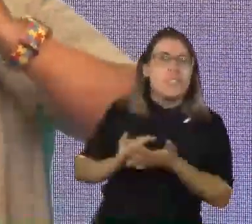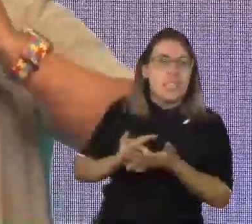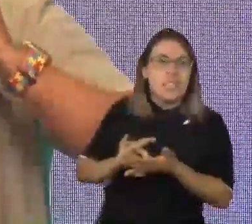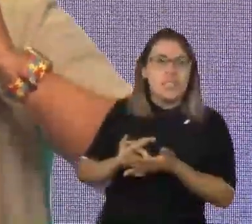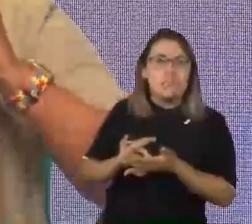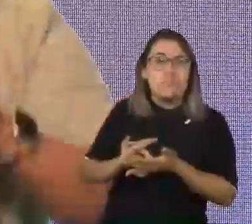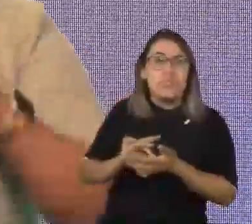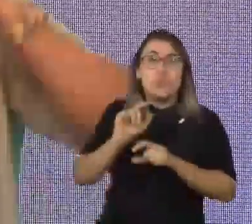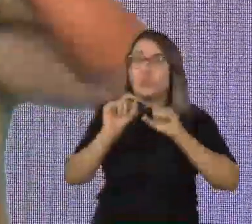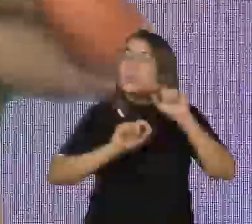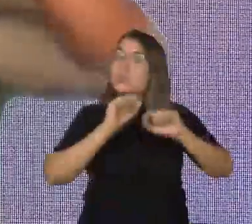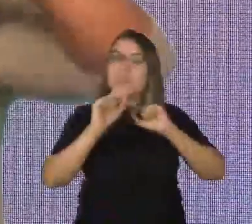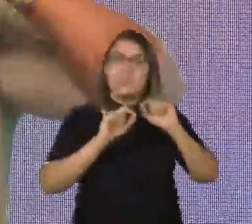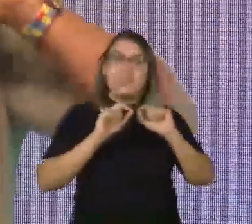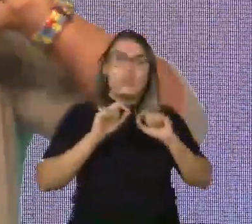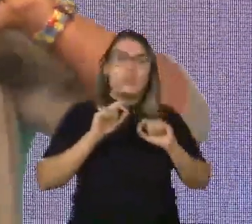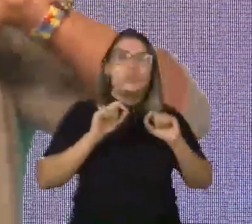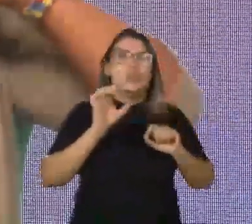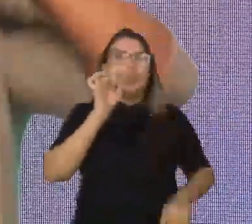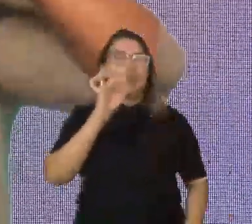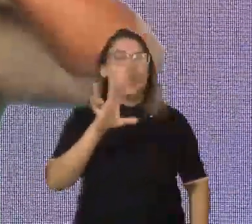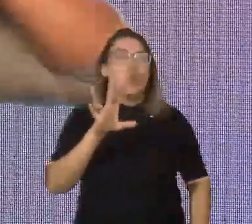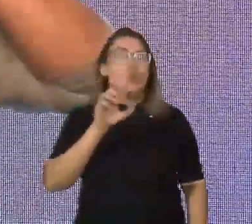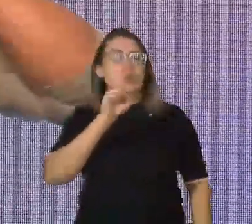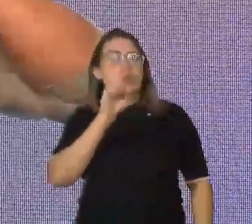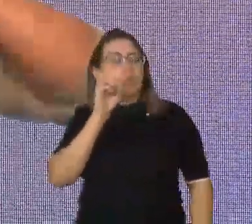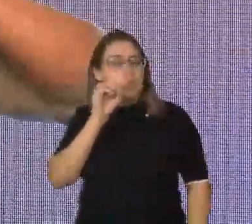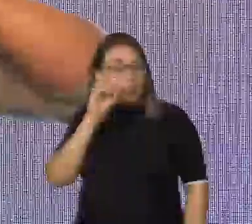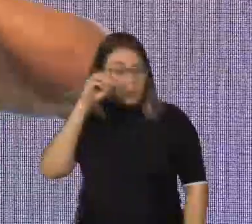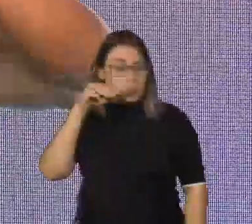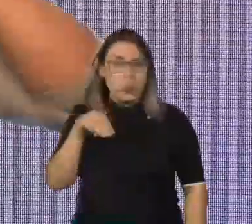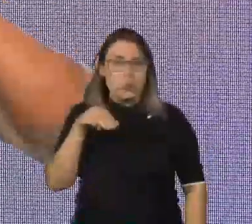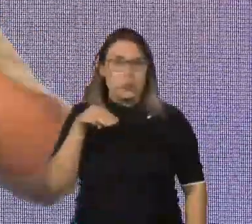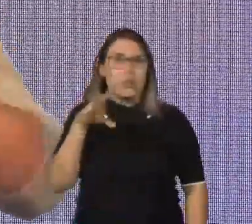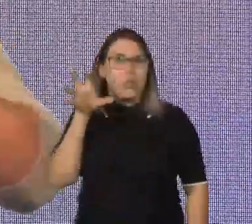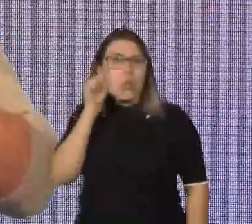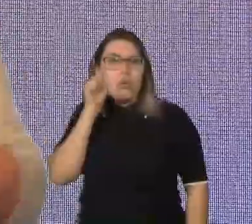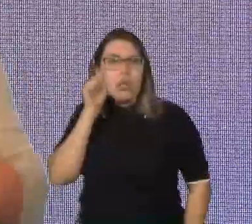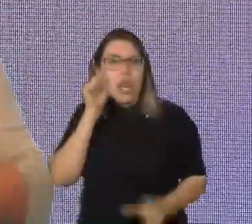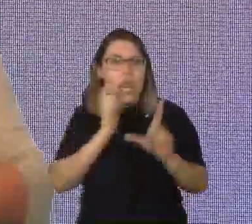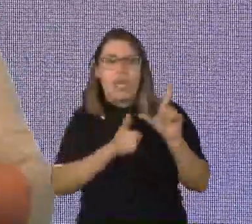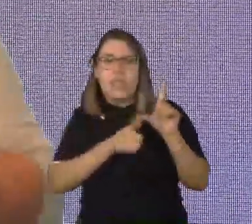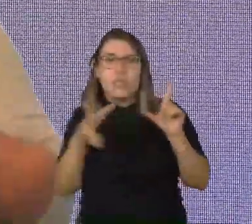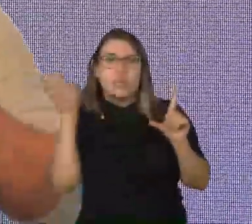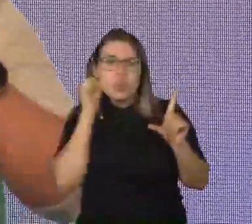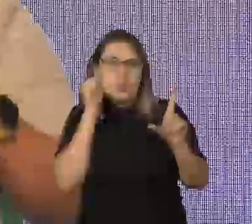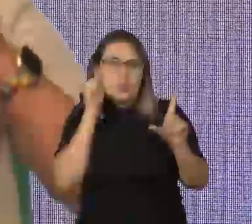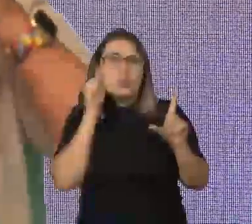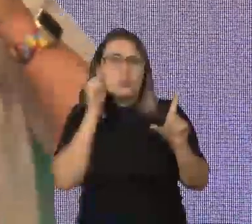relação e a abstração do som, do som que a letra apresenta. Então, a